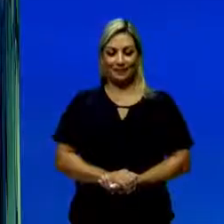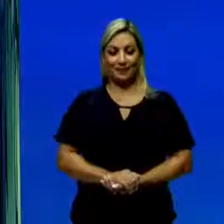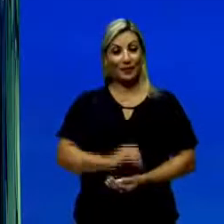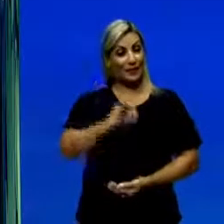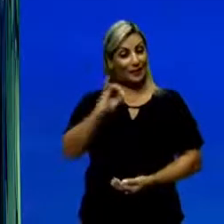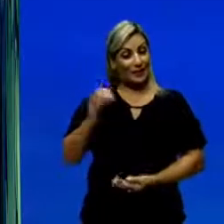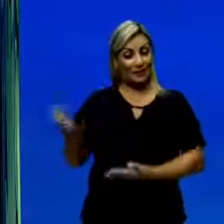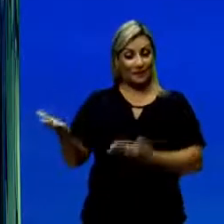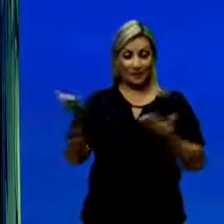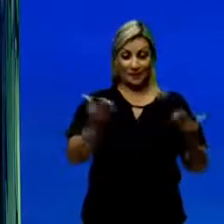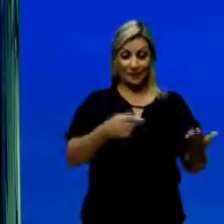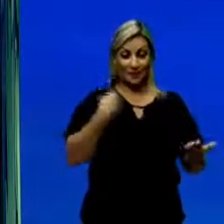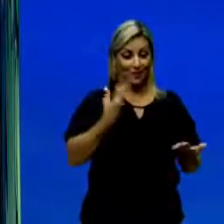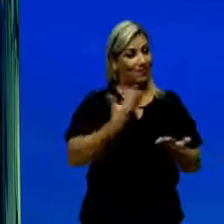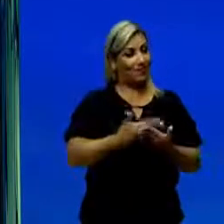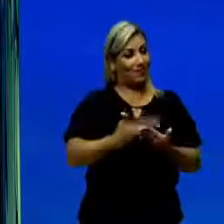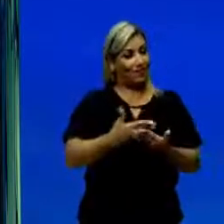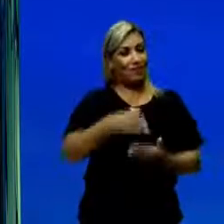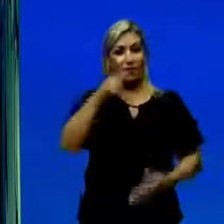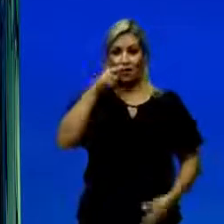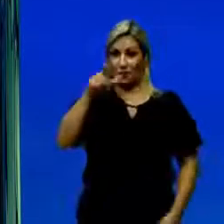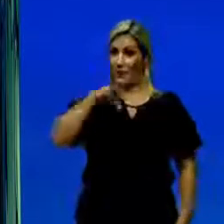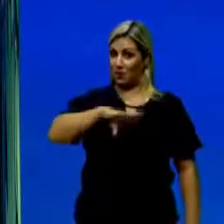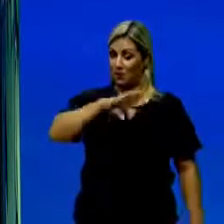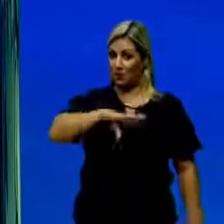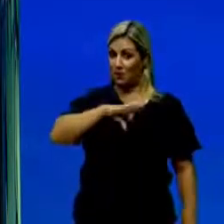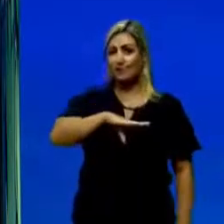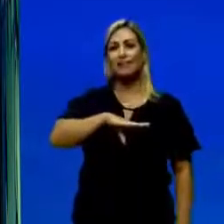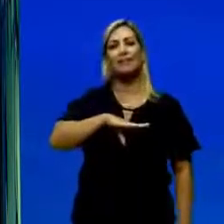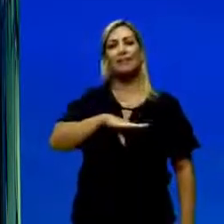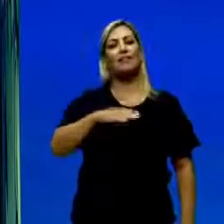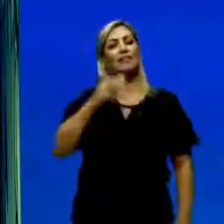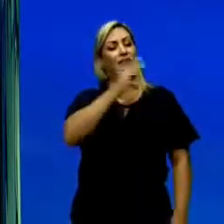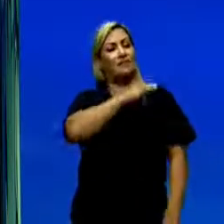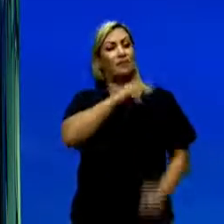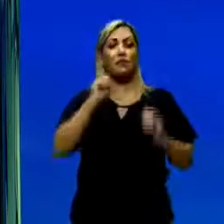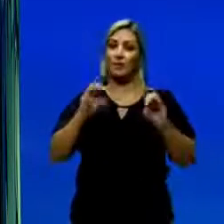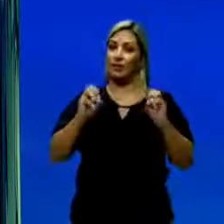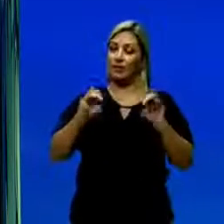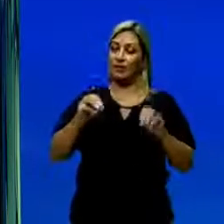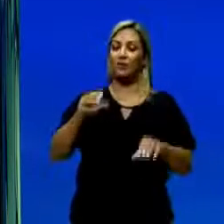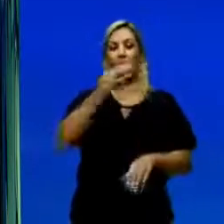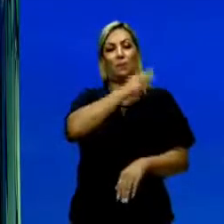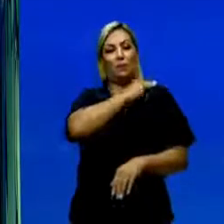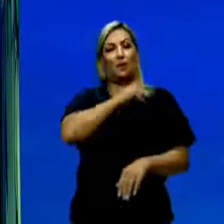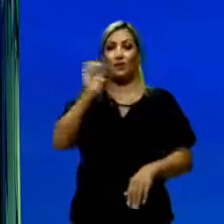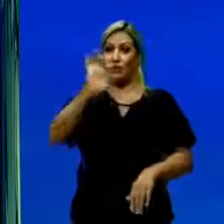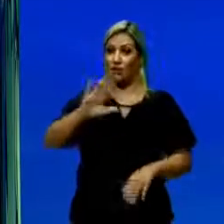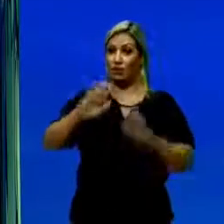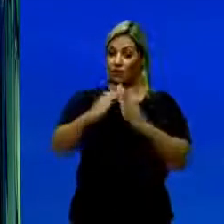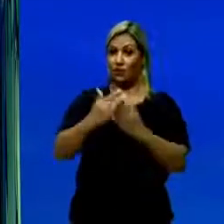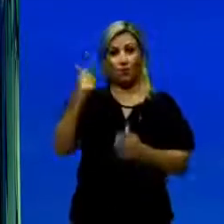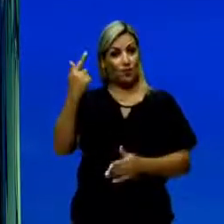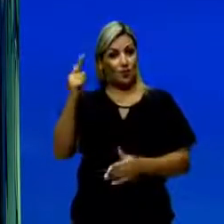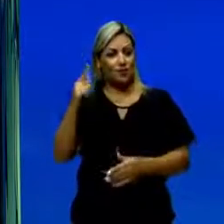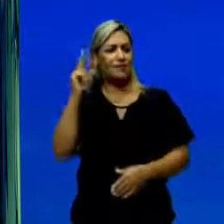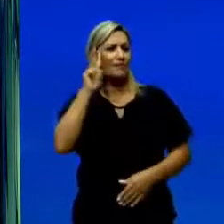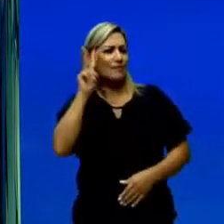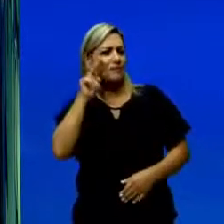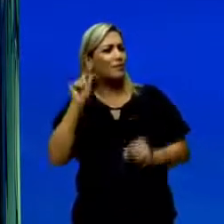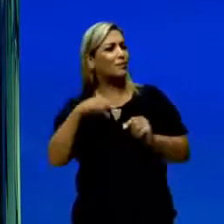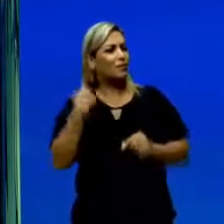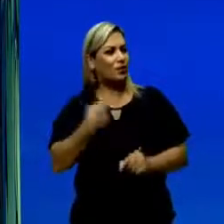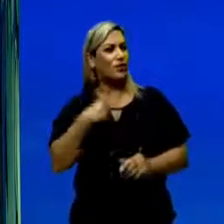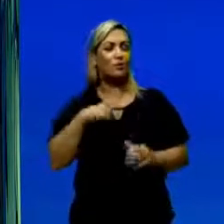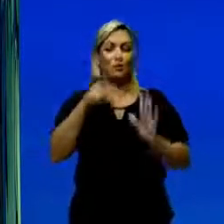Olá, sejam bem-vindos à nossa aula de língua portuguesa para a terceira série do Ensino Médio da Rede Estadual de Goiás. Lembrando